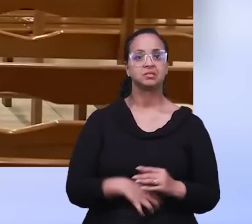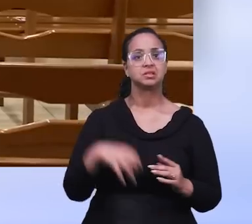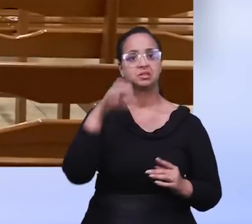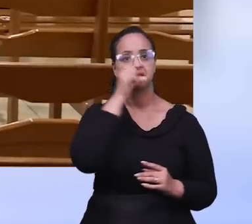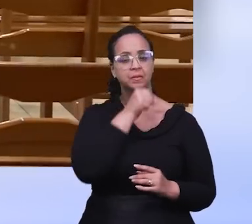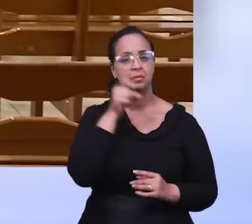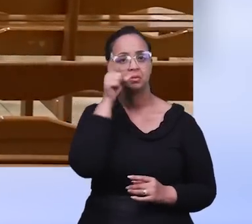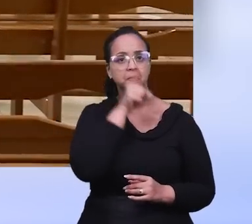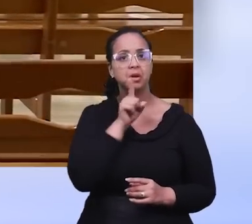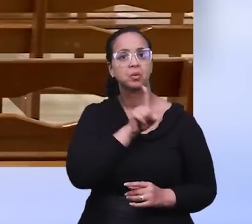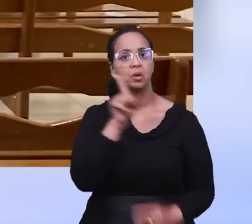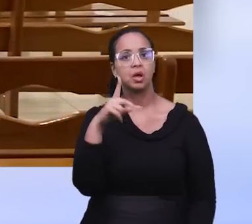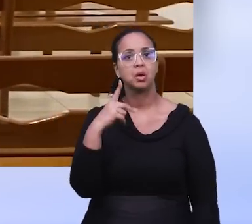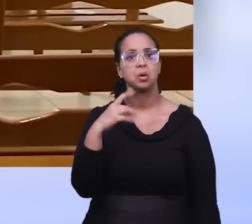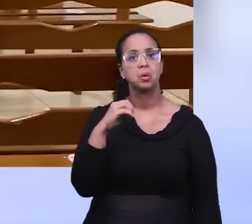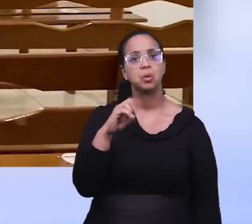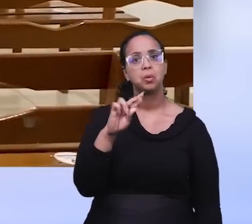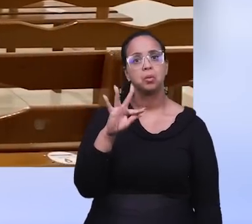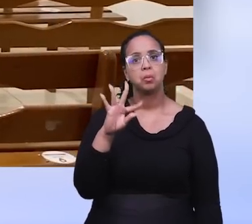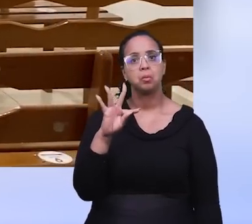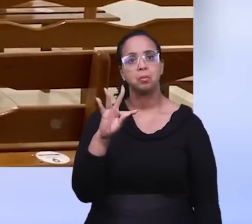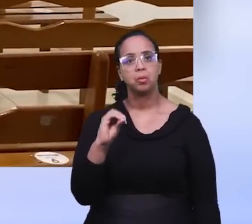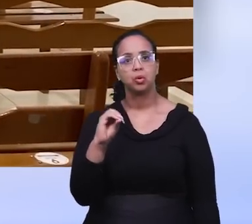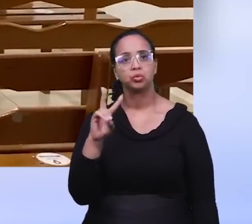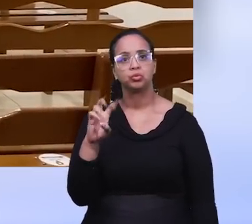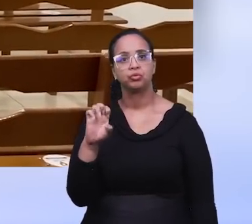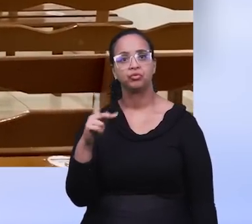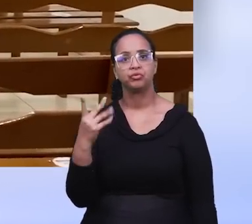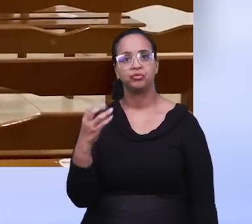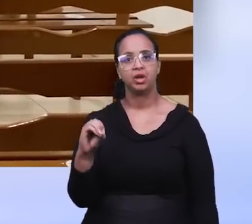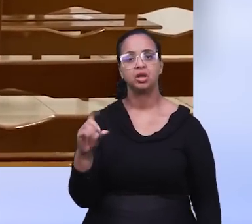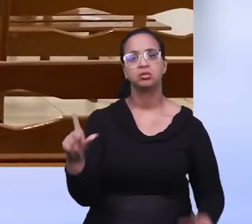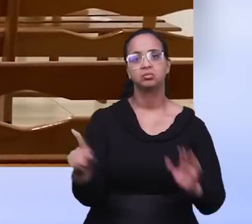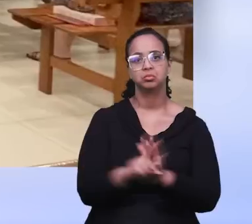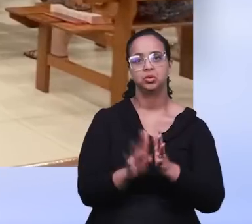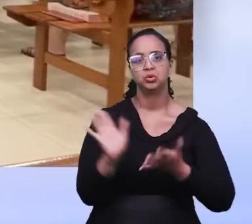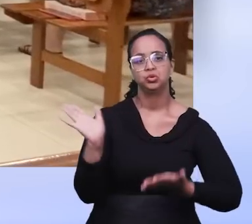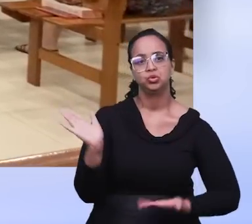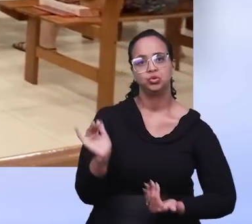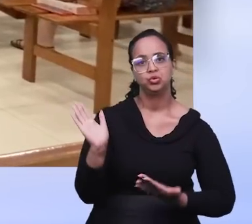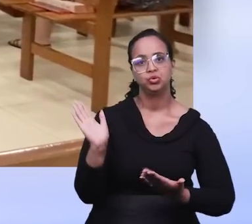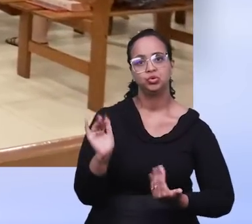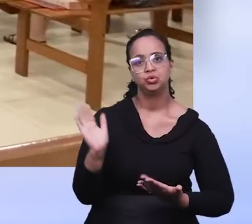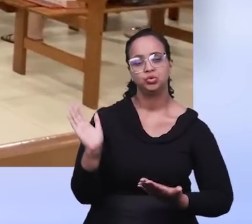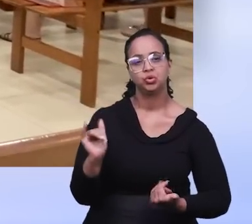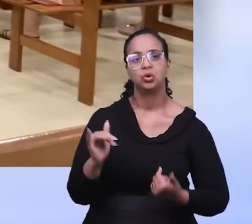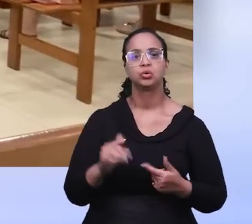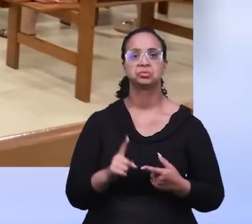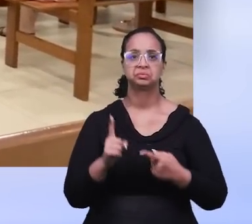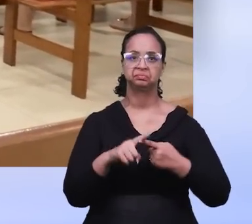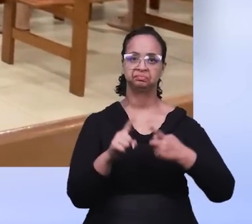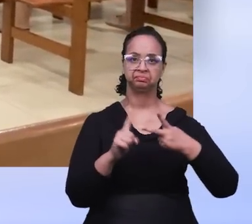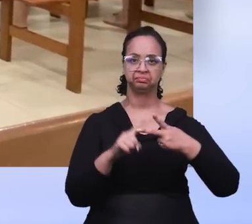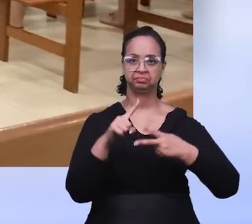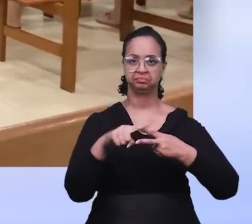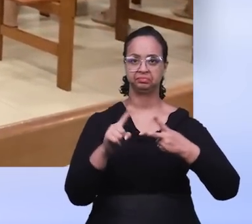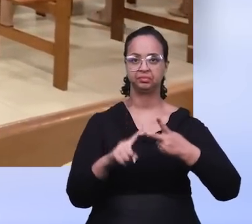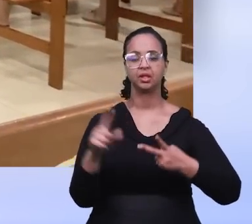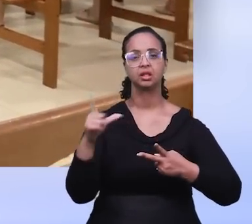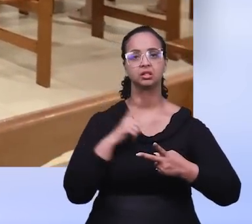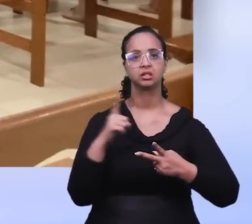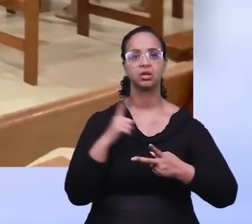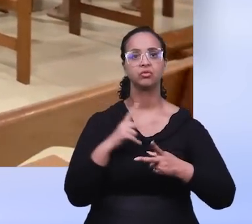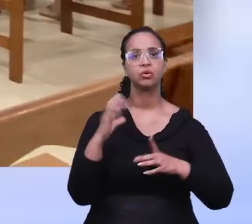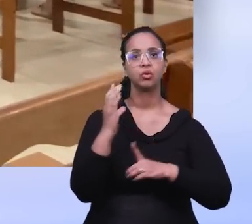último final de semana, em Porto Velho, ocorreu um evento marcante envolvendo os jovens das igrejas de Abunã e Jardim América,